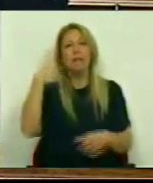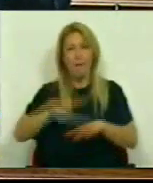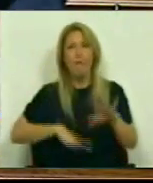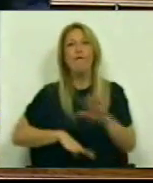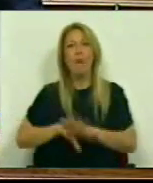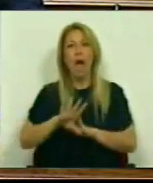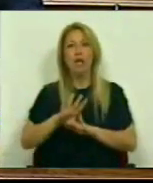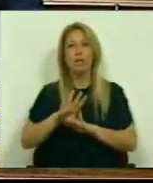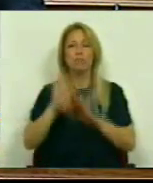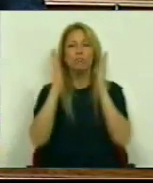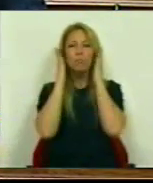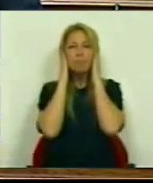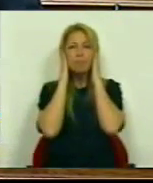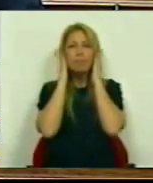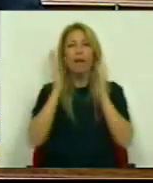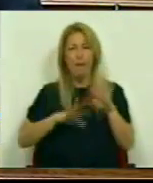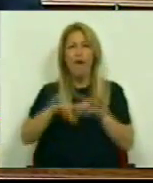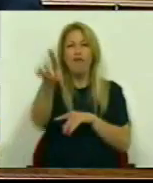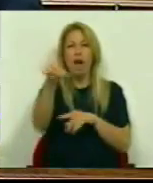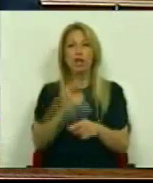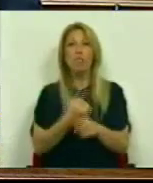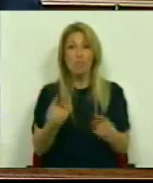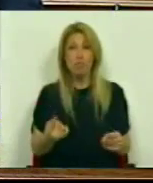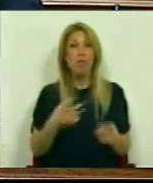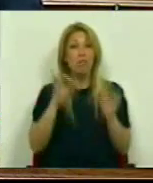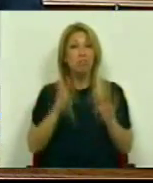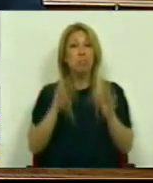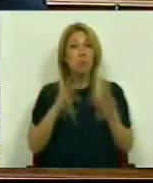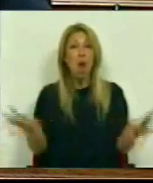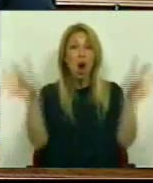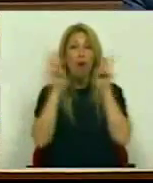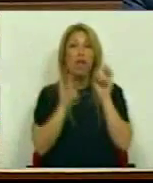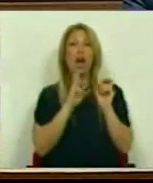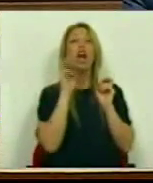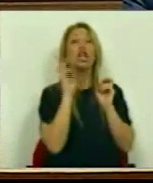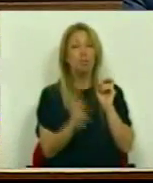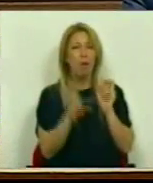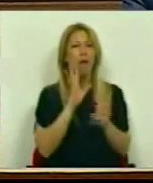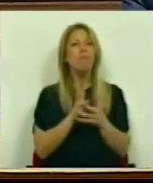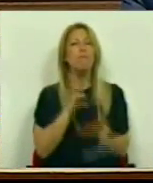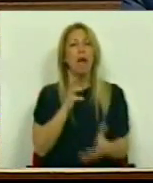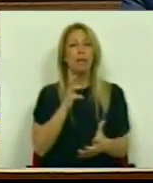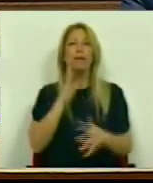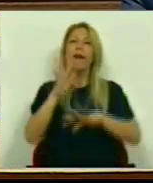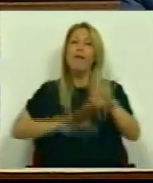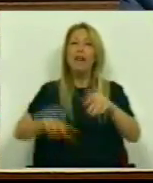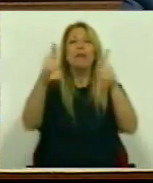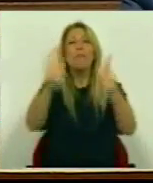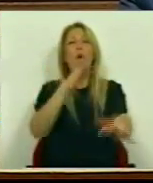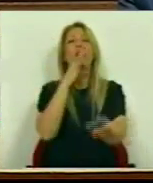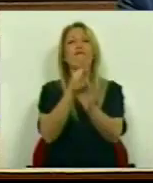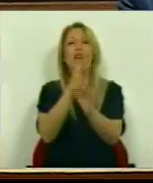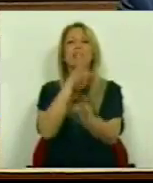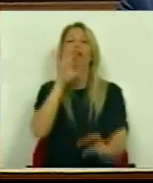orelhas Porque de certeza A resposta que ouviria Seria significativa Faça as boas festas Com a sua família Não